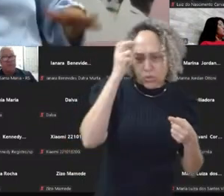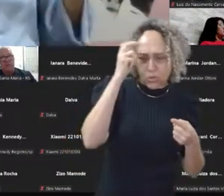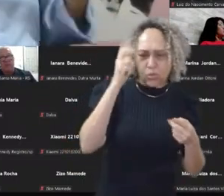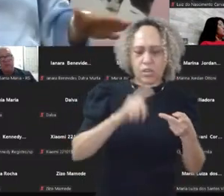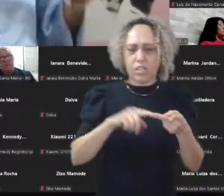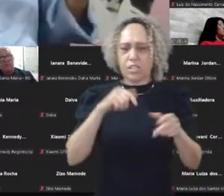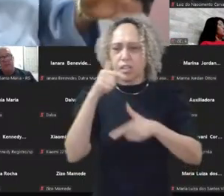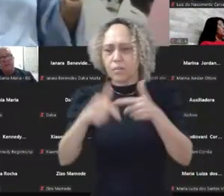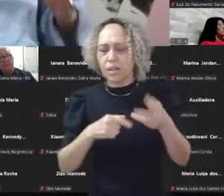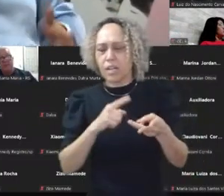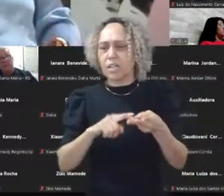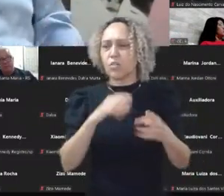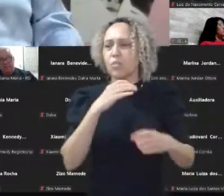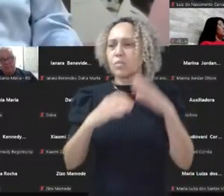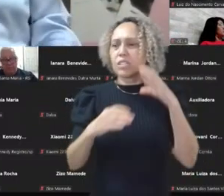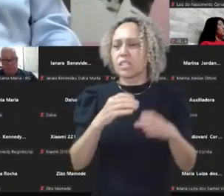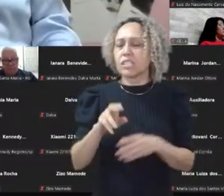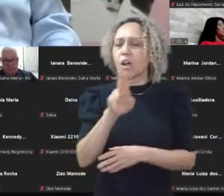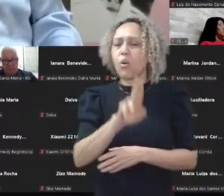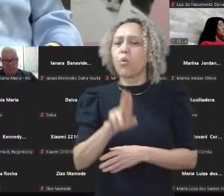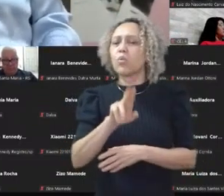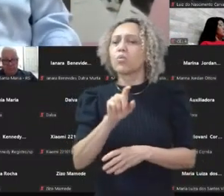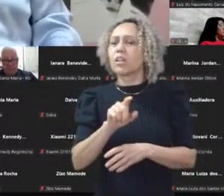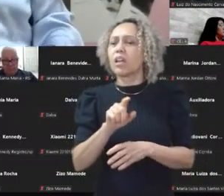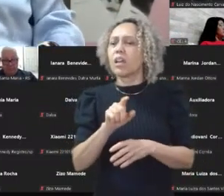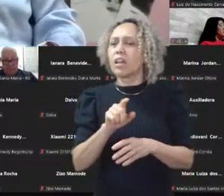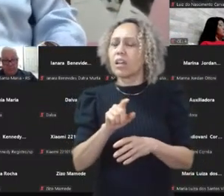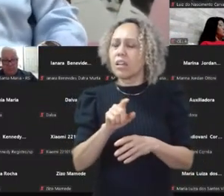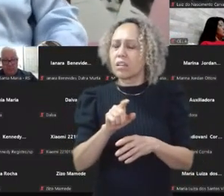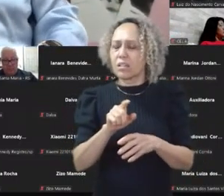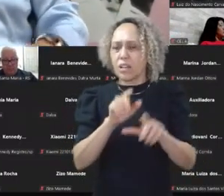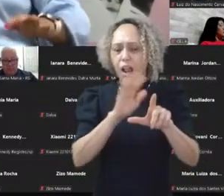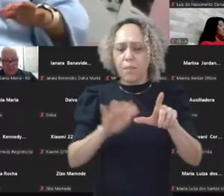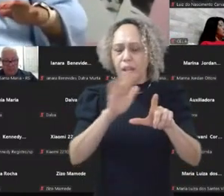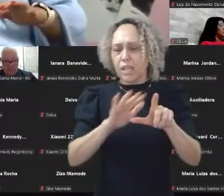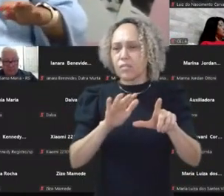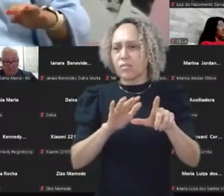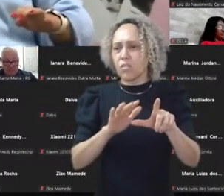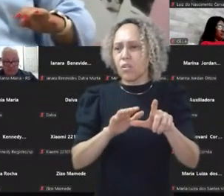comunicação, tem em comum as plataformas e o uso dos dados.